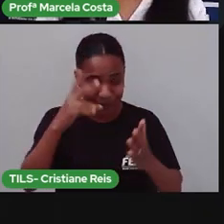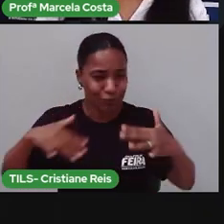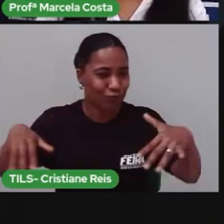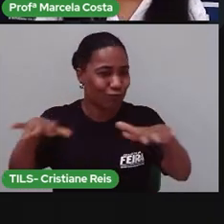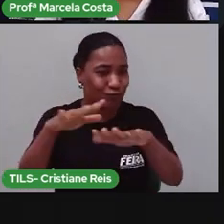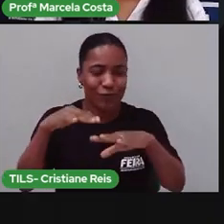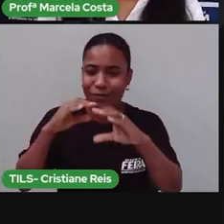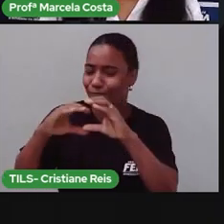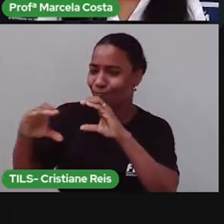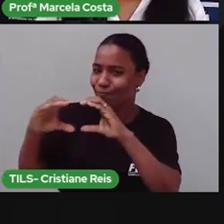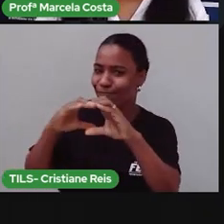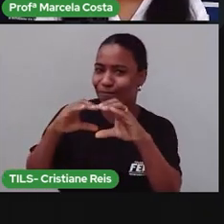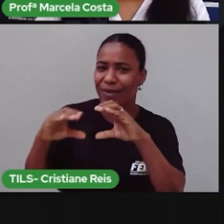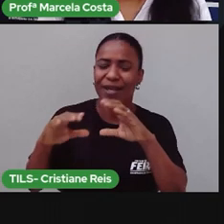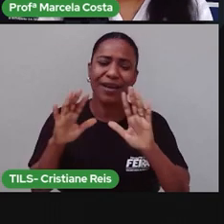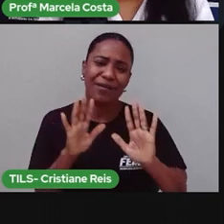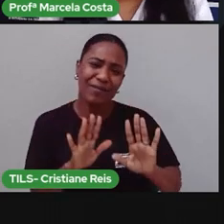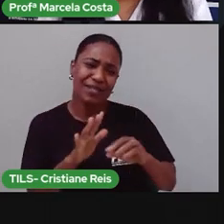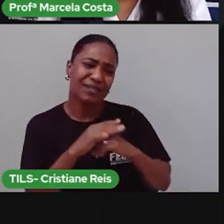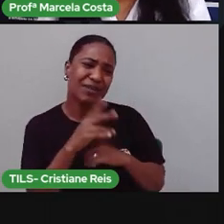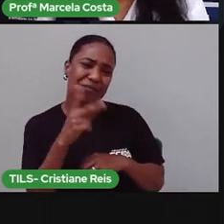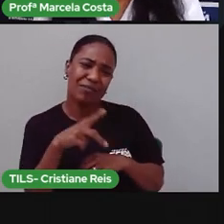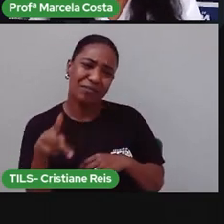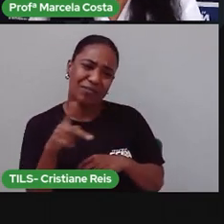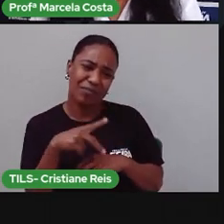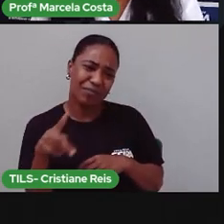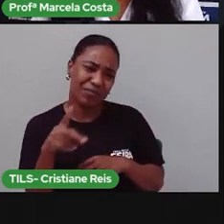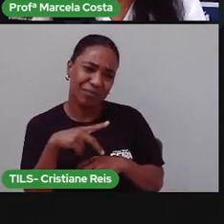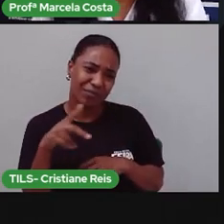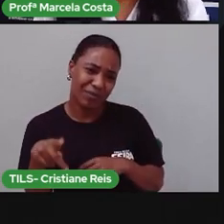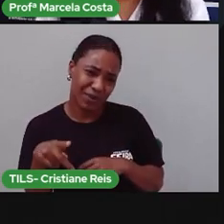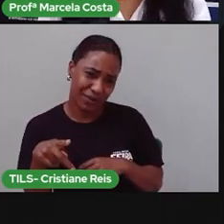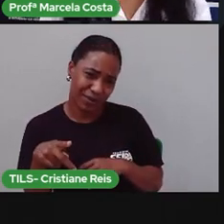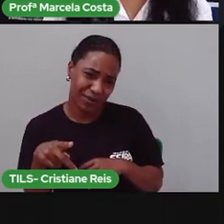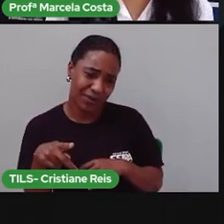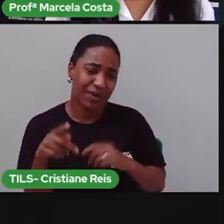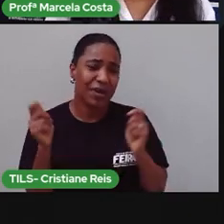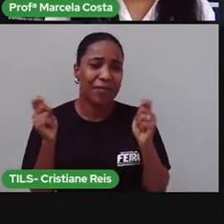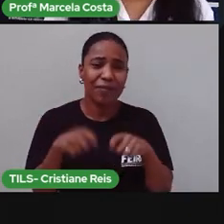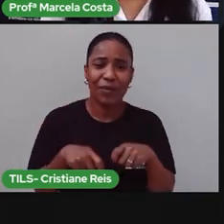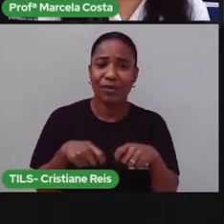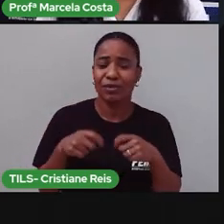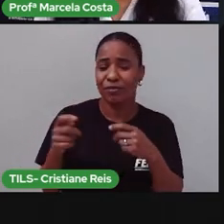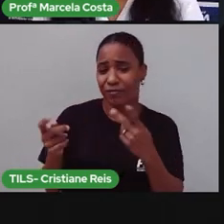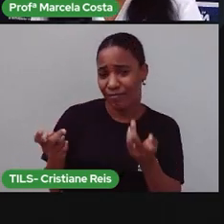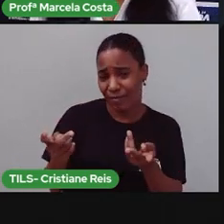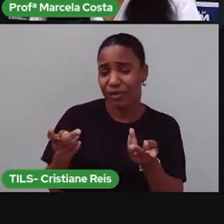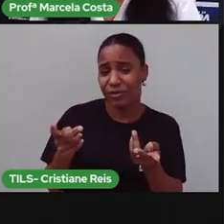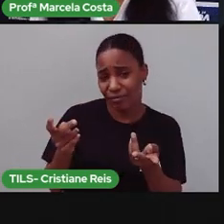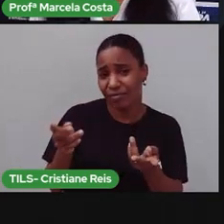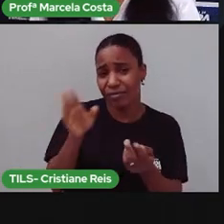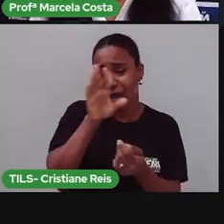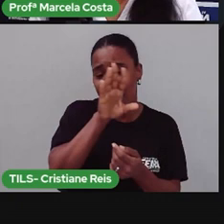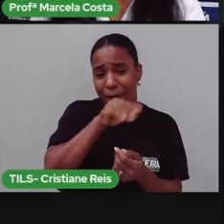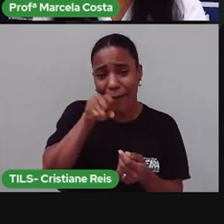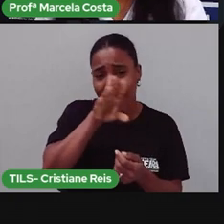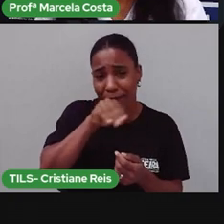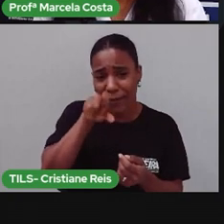Aí você pode dizer assim, mas pró, a senhora não disse que também dá para se comunicar de maneira falada e por meio de símbolos?